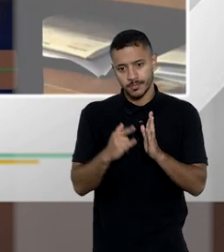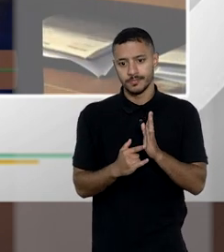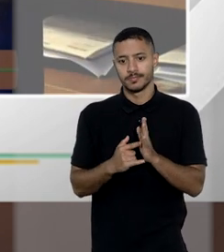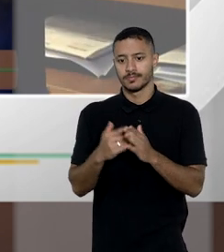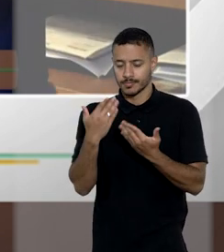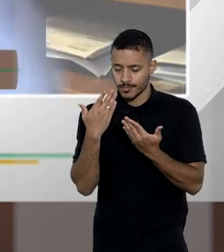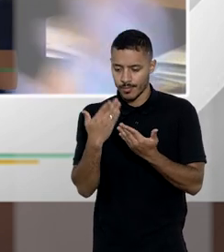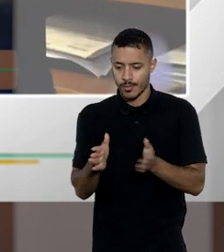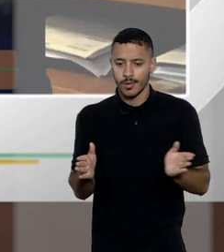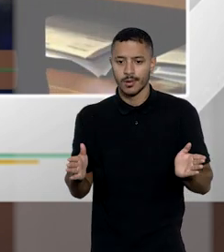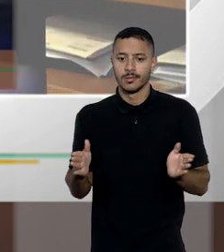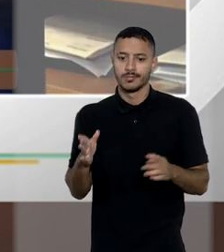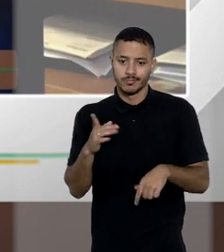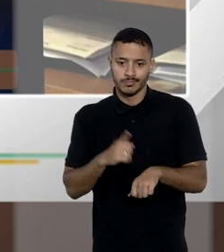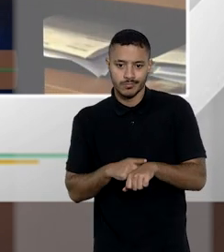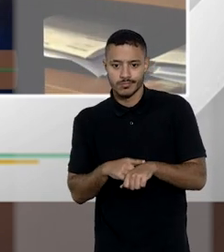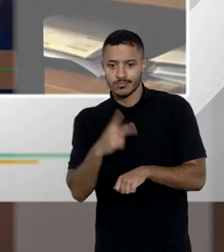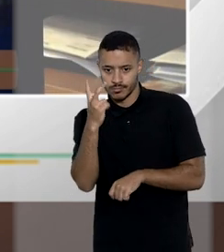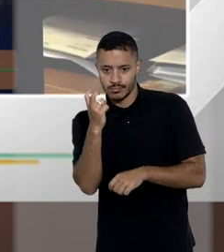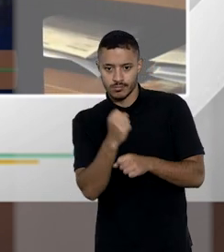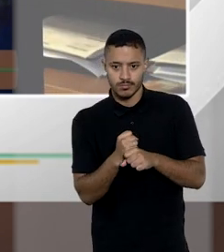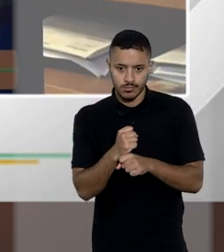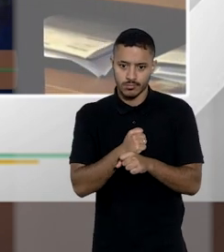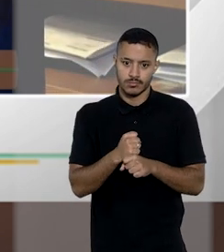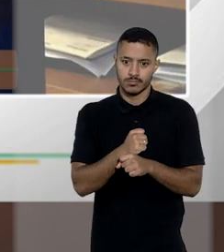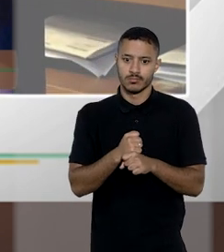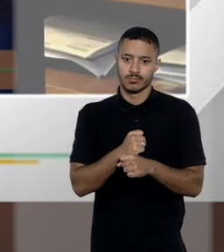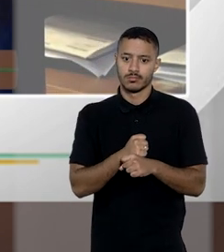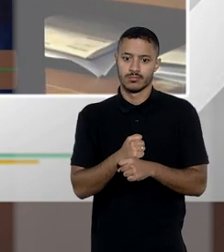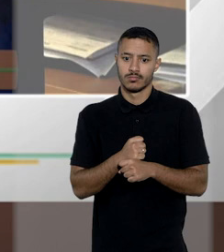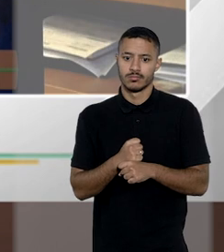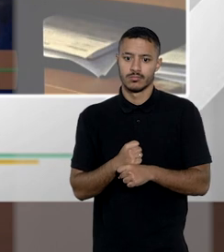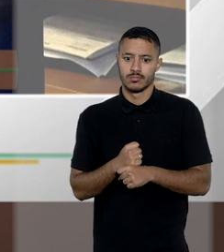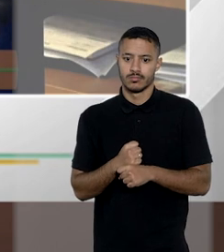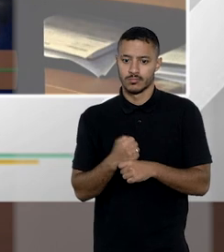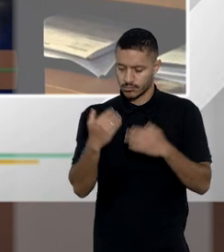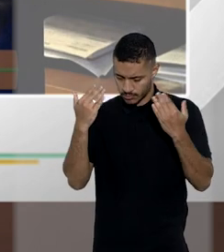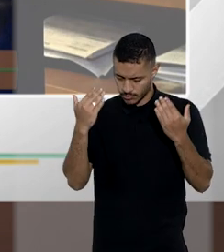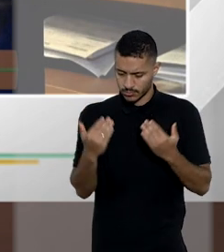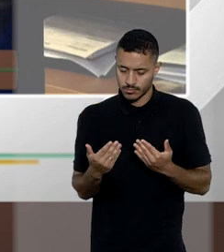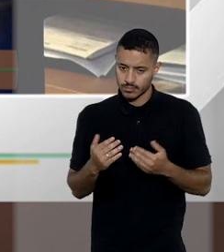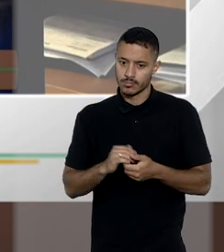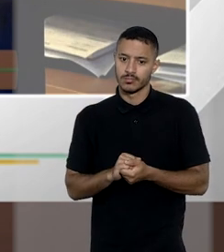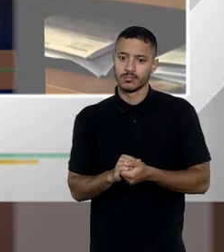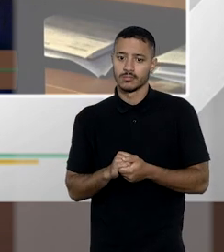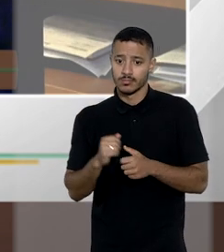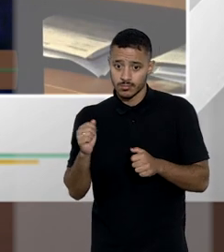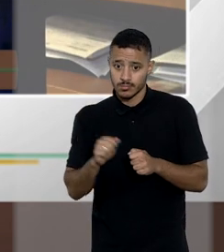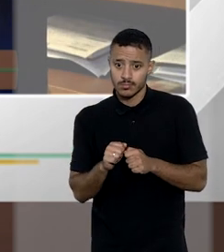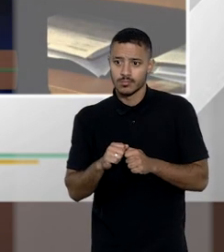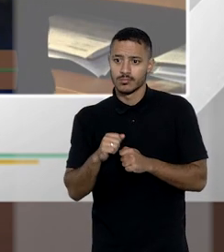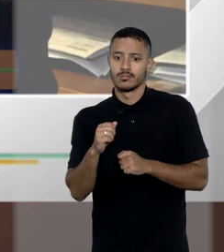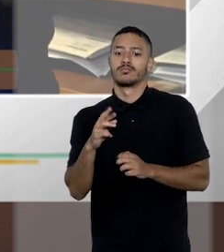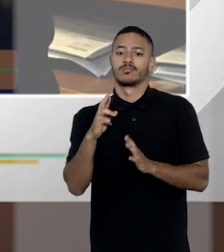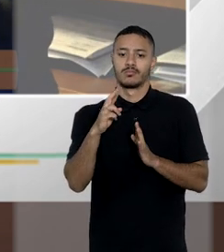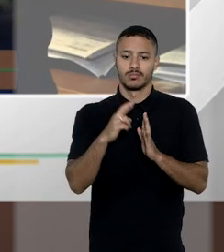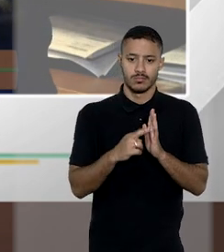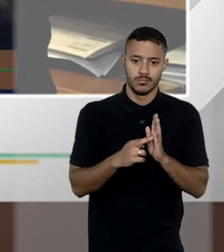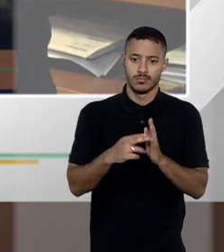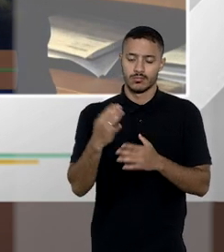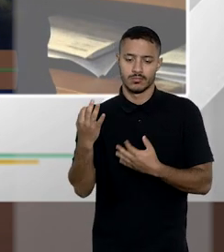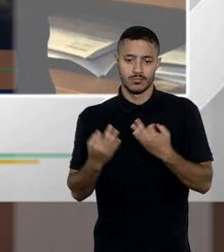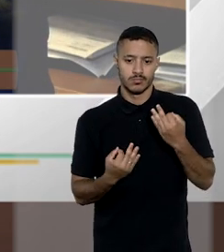testamento e perderiam pelo prazo dos cinco anos da prescrição da anulação por isso que se faz o